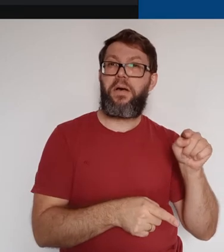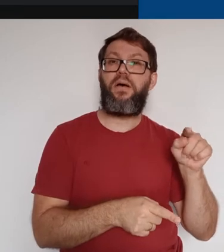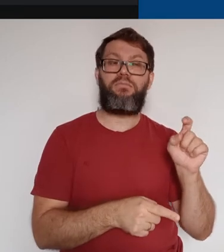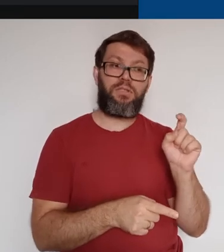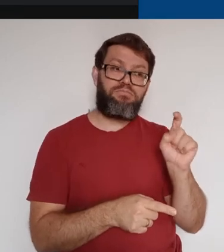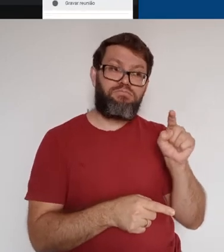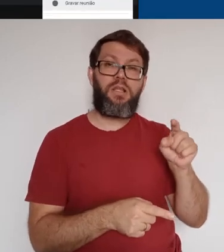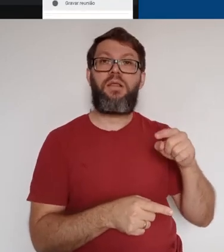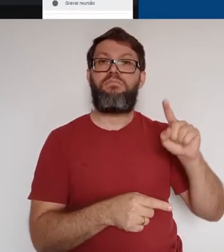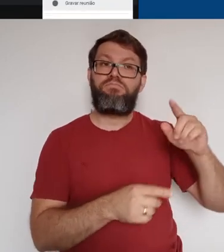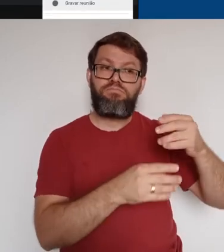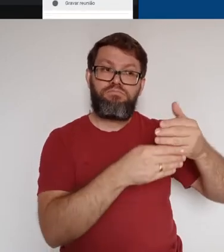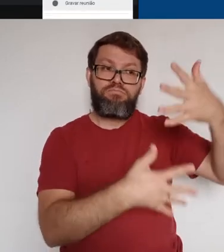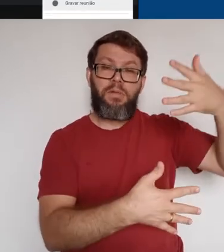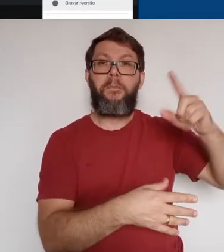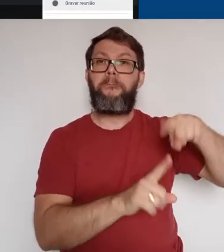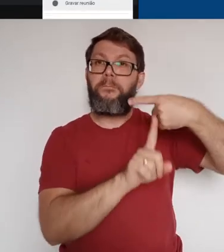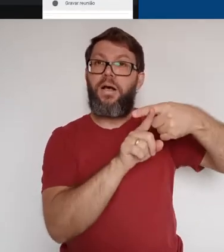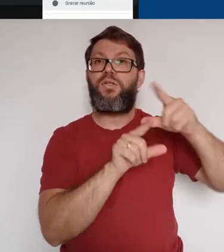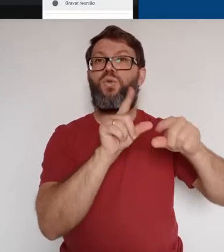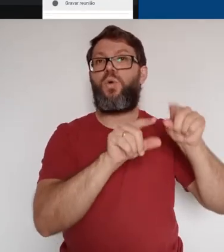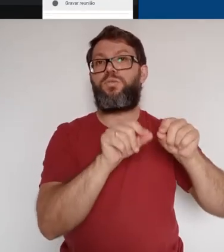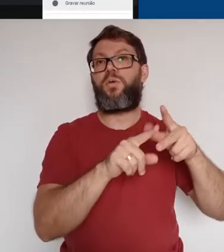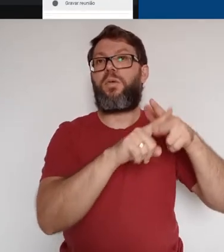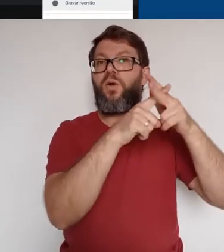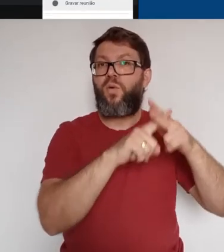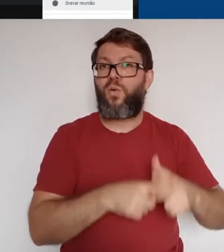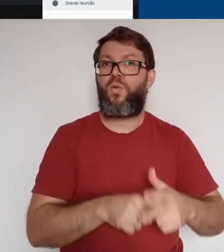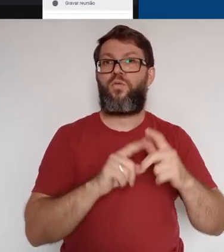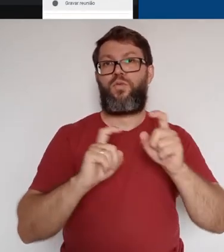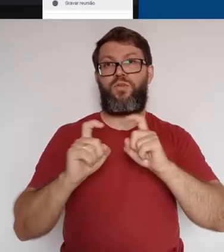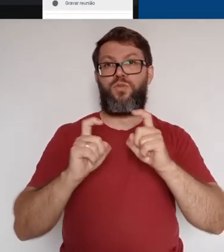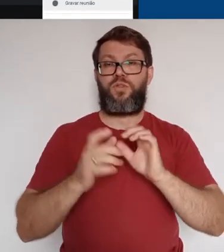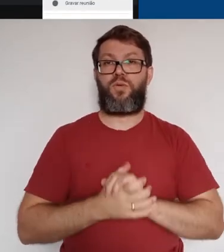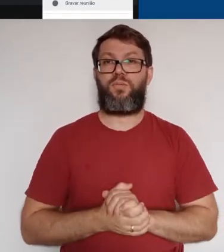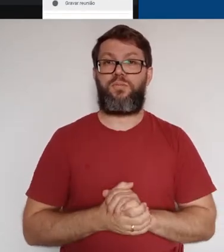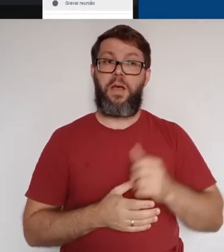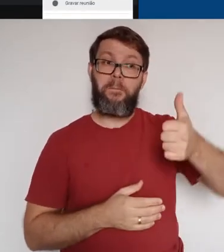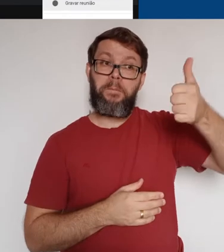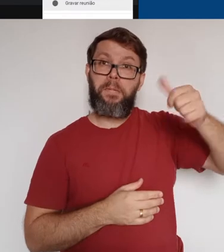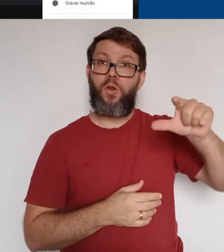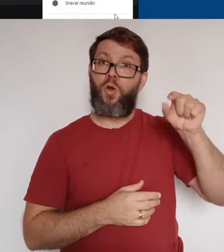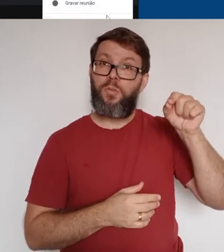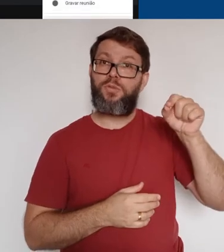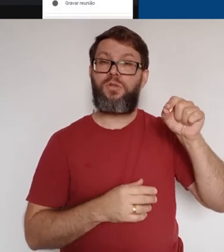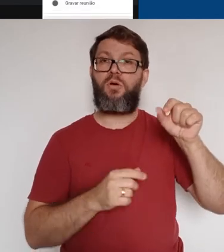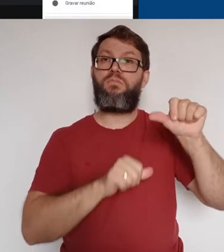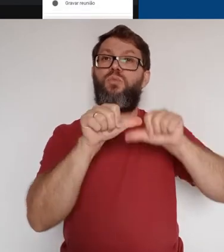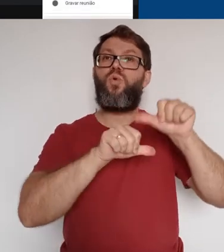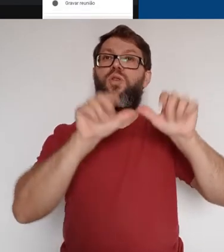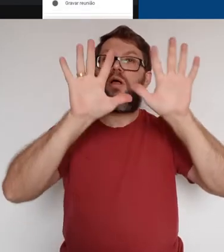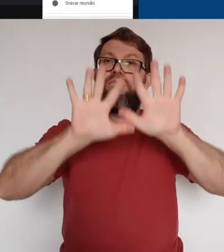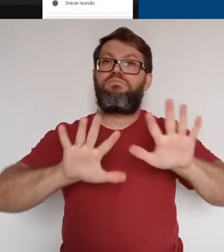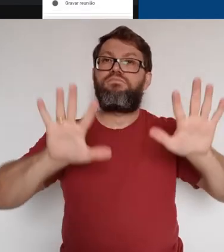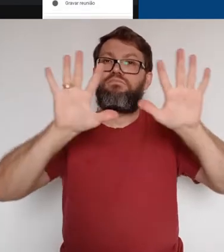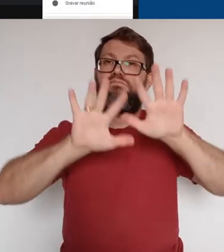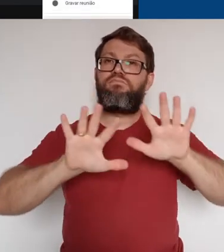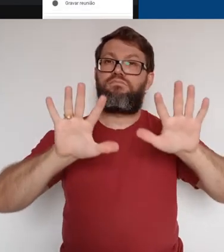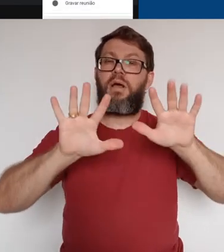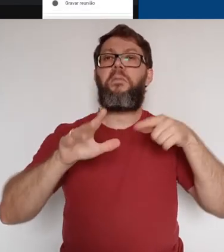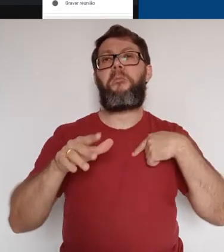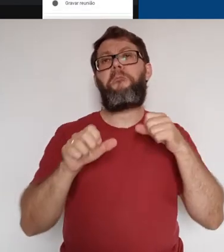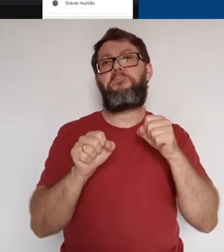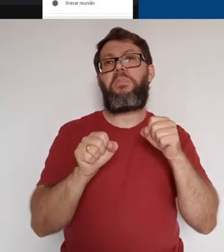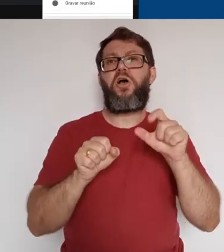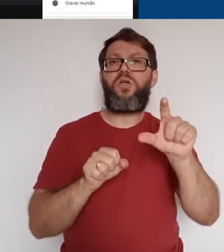pontos, temos mais opções para configurar a nossa reunião. Na primeira opção, alterar layout, podemos